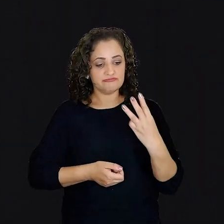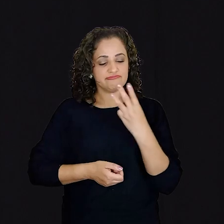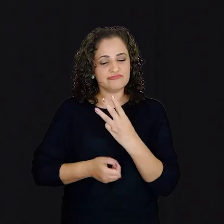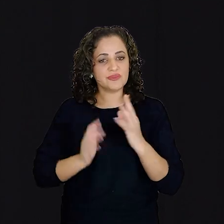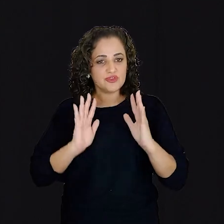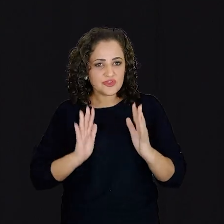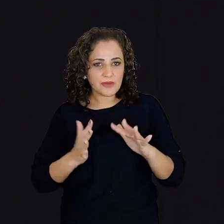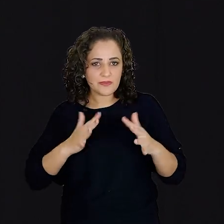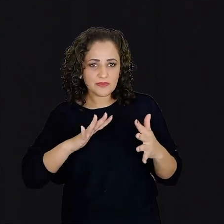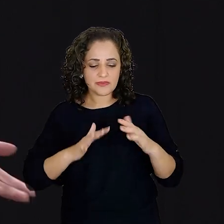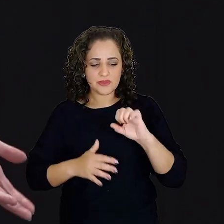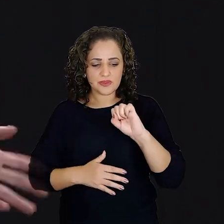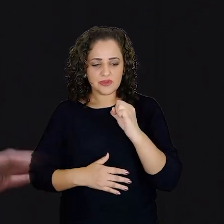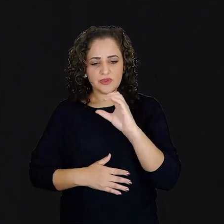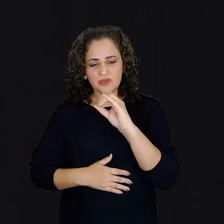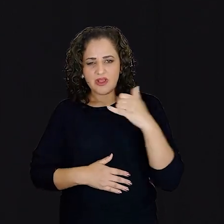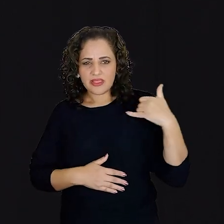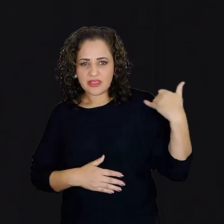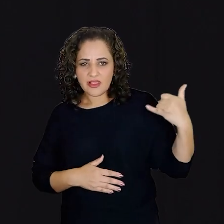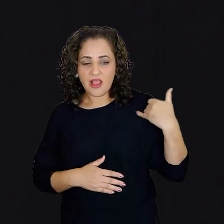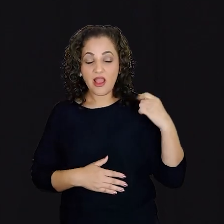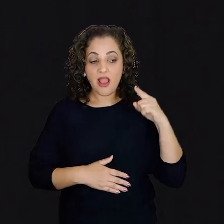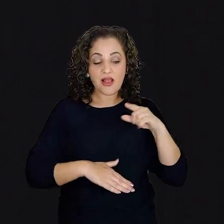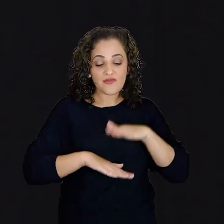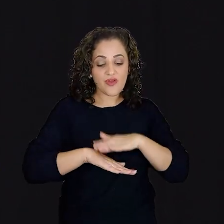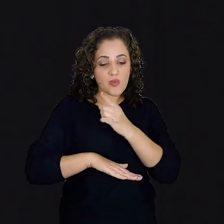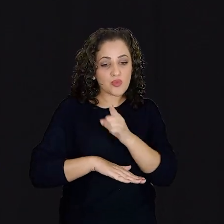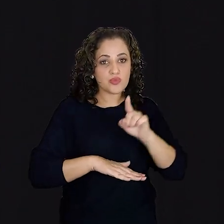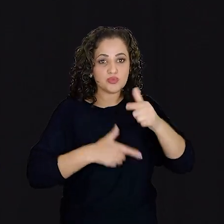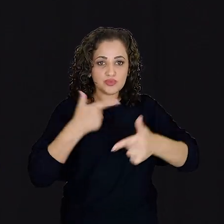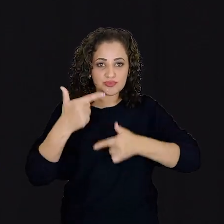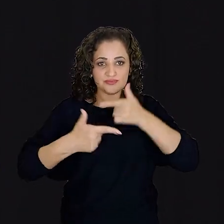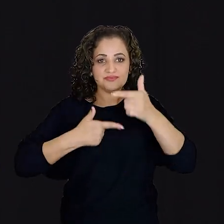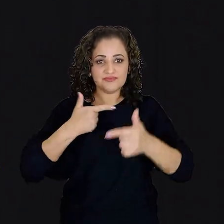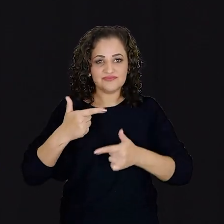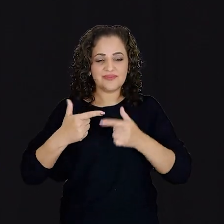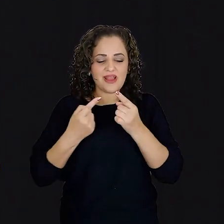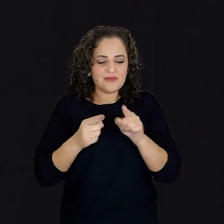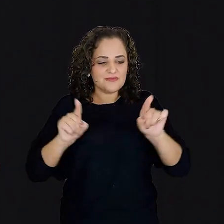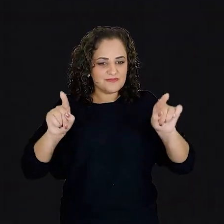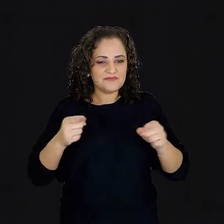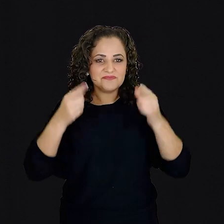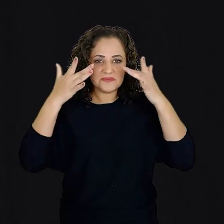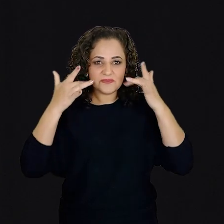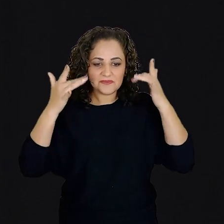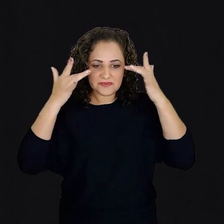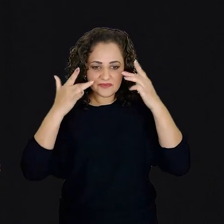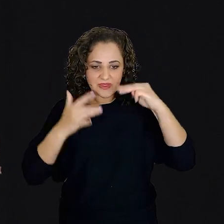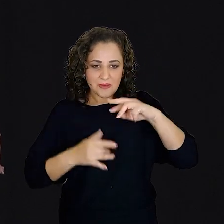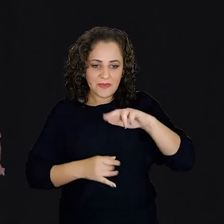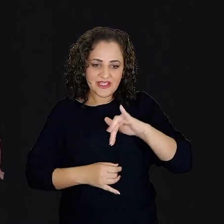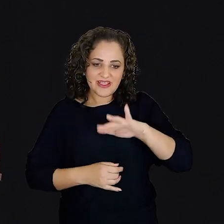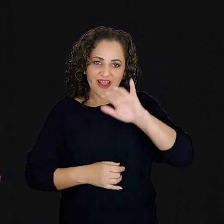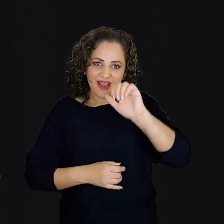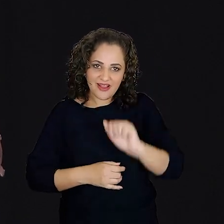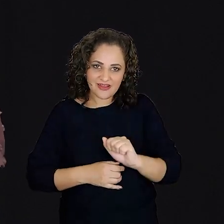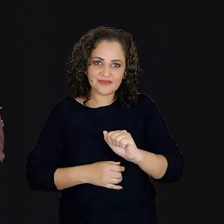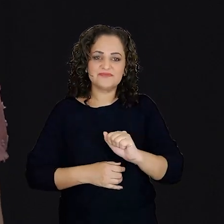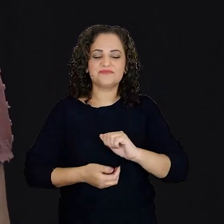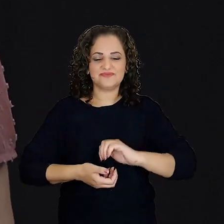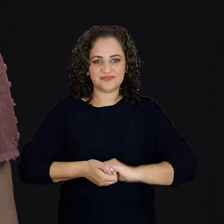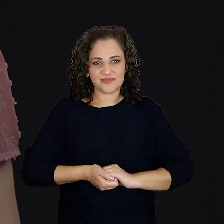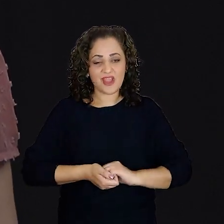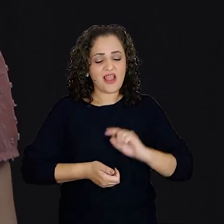1933, já na casa dos seus 80 anos, Chiquinha realiza seu último trabalho, a música da peça Maria,